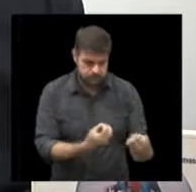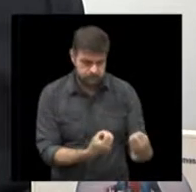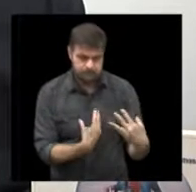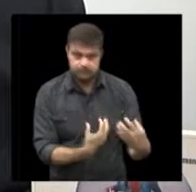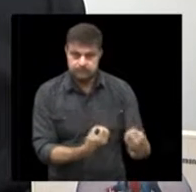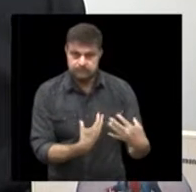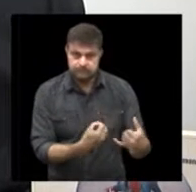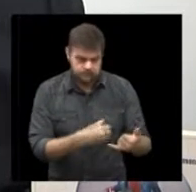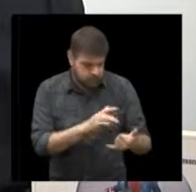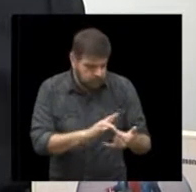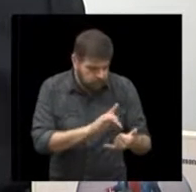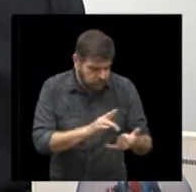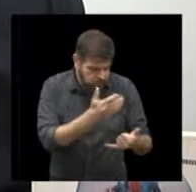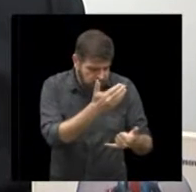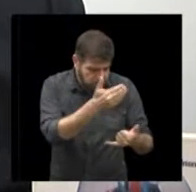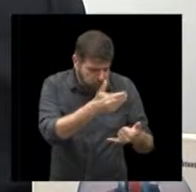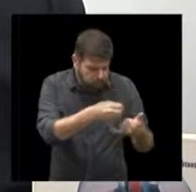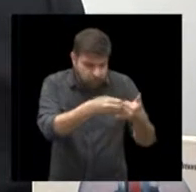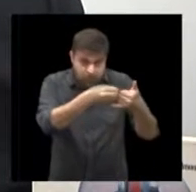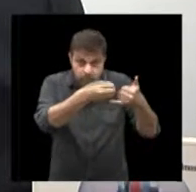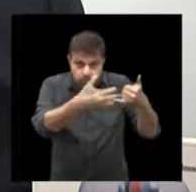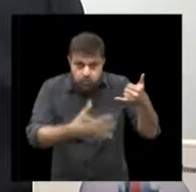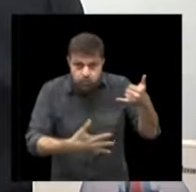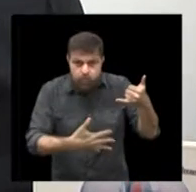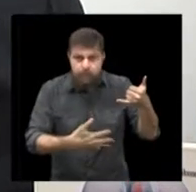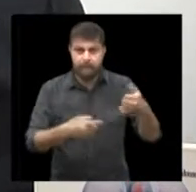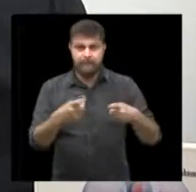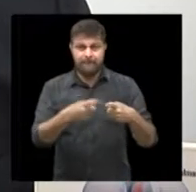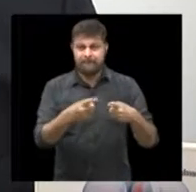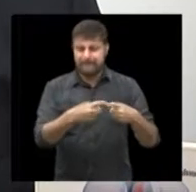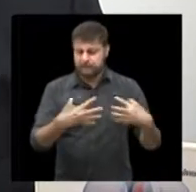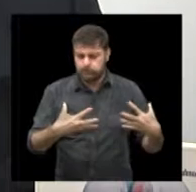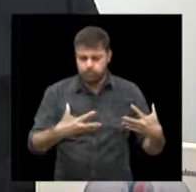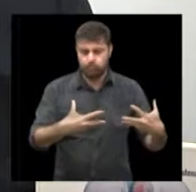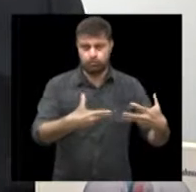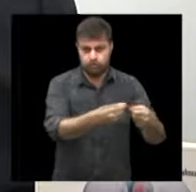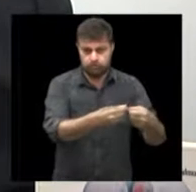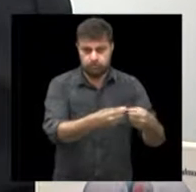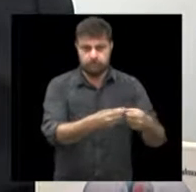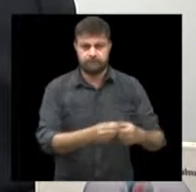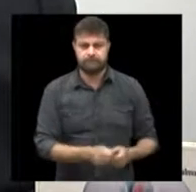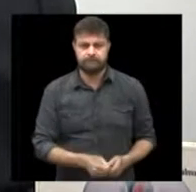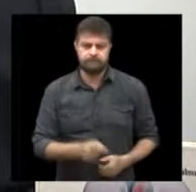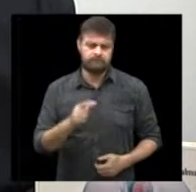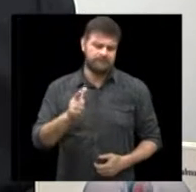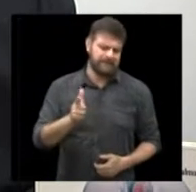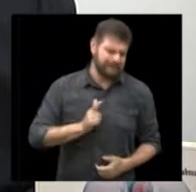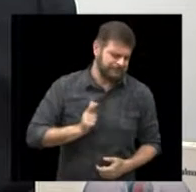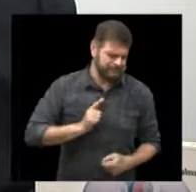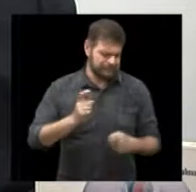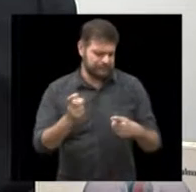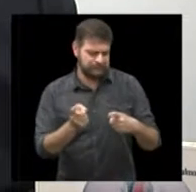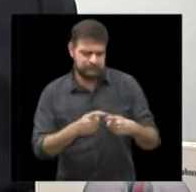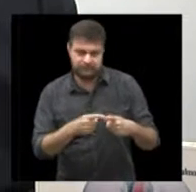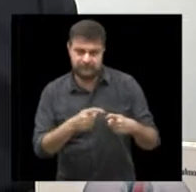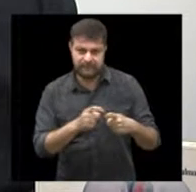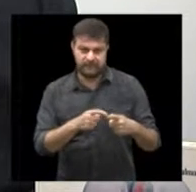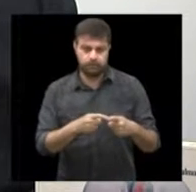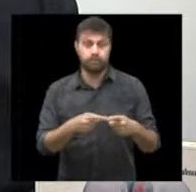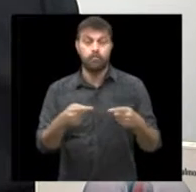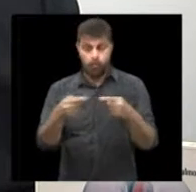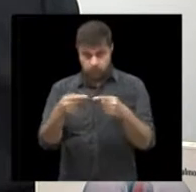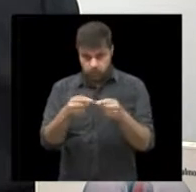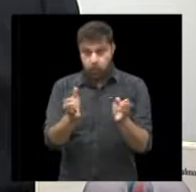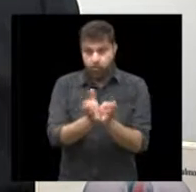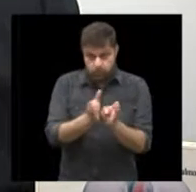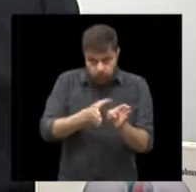dentro do aplicativo, inclusive de todos os médicos, e esses médicos são lá, de acordo com o Conselho Federal,